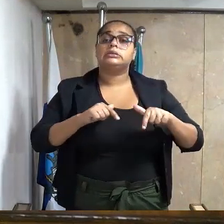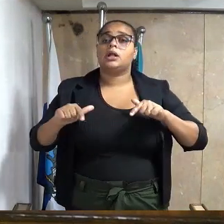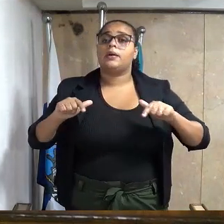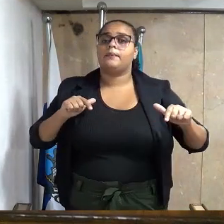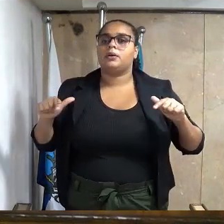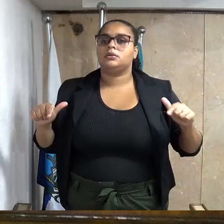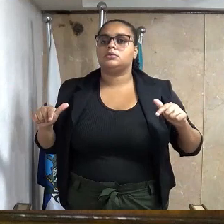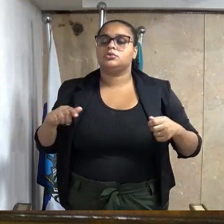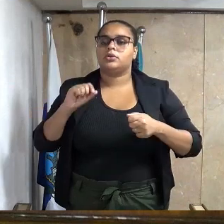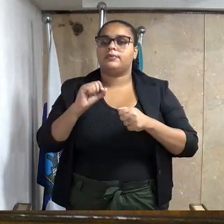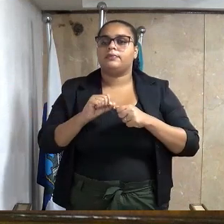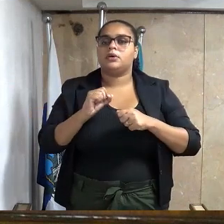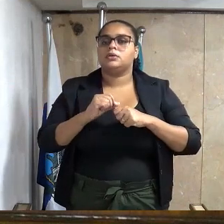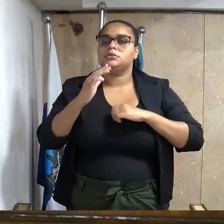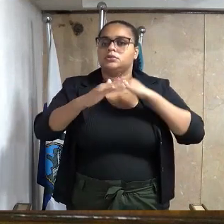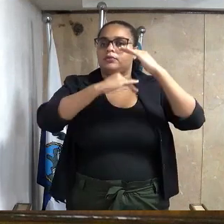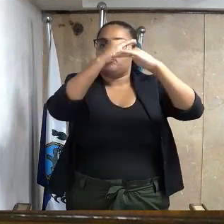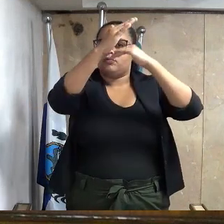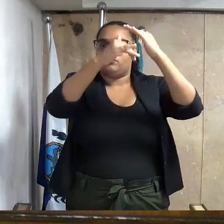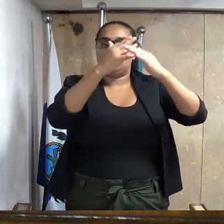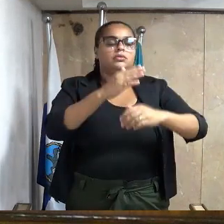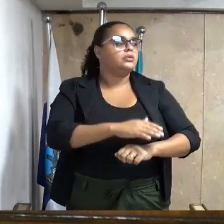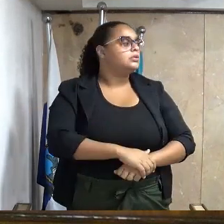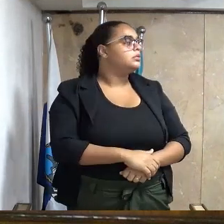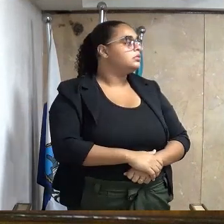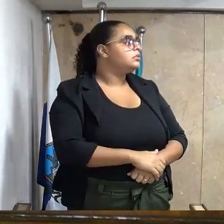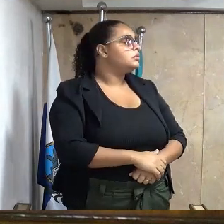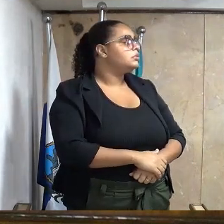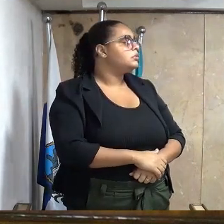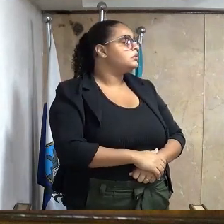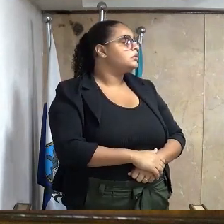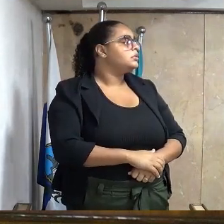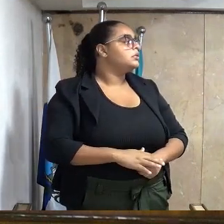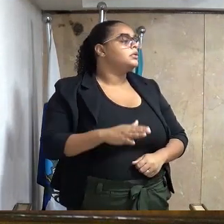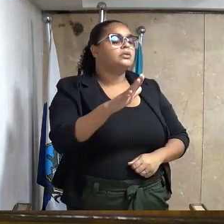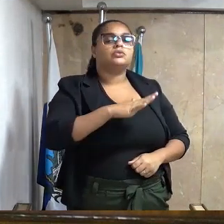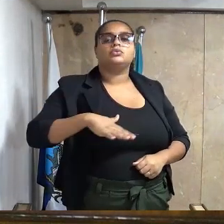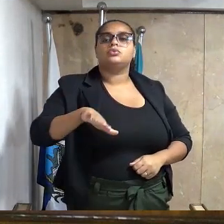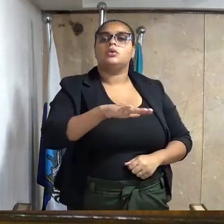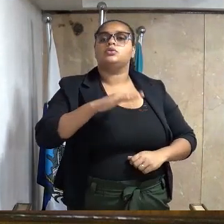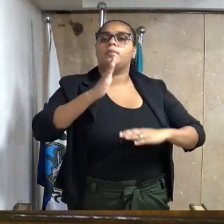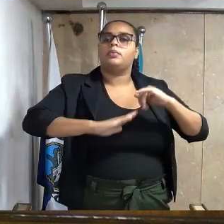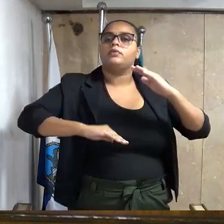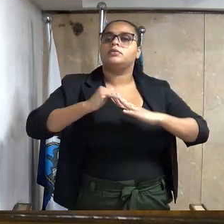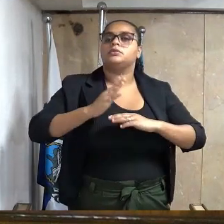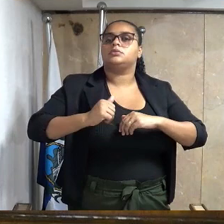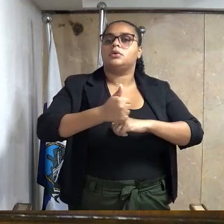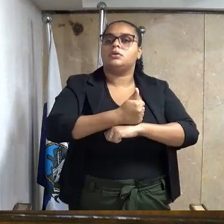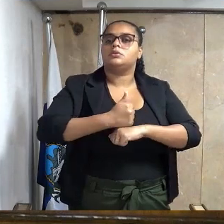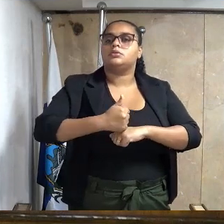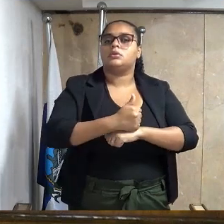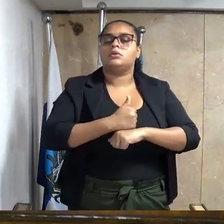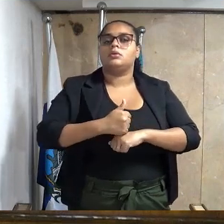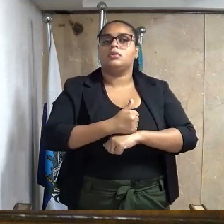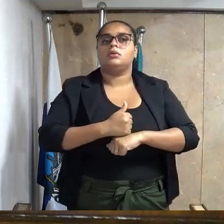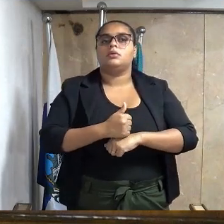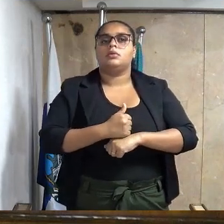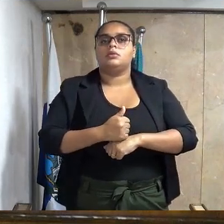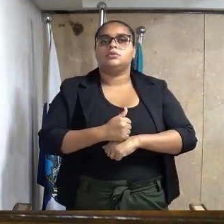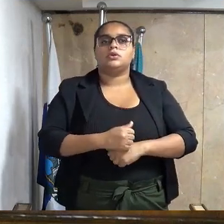que vem desenvolvendo, desenvolvendo, perdão, ao exercer suas funções com eficiência,